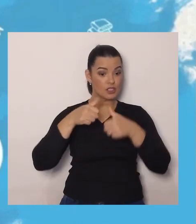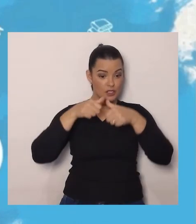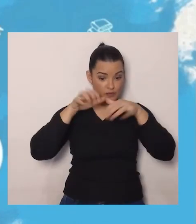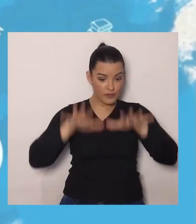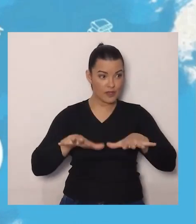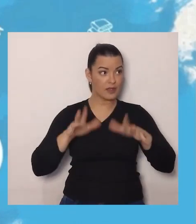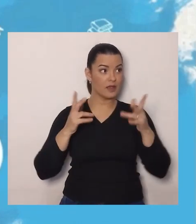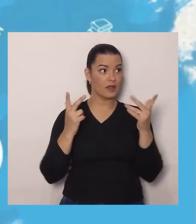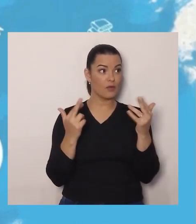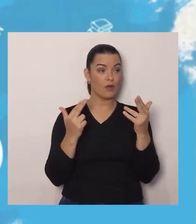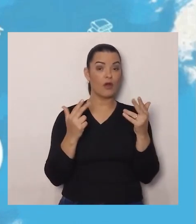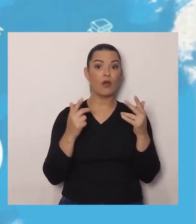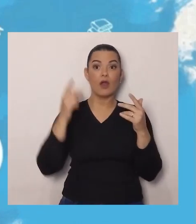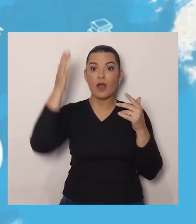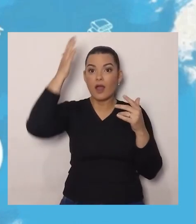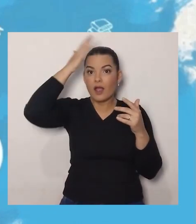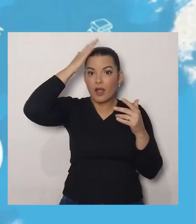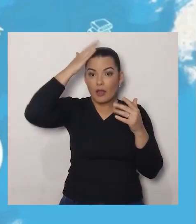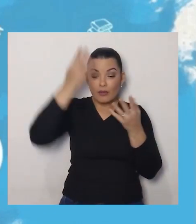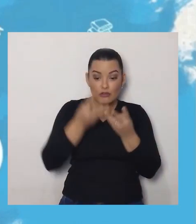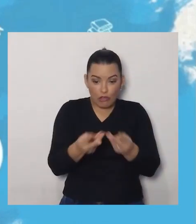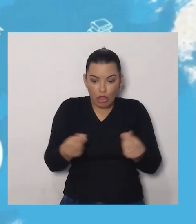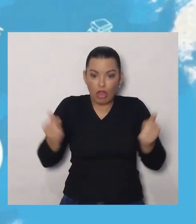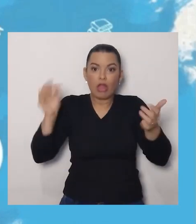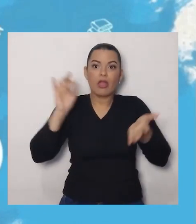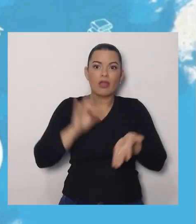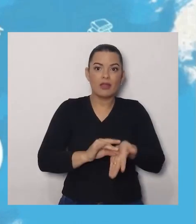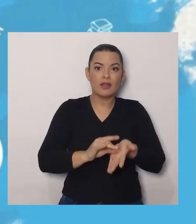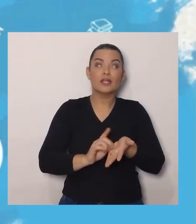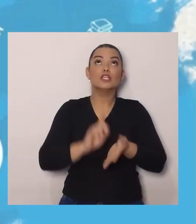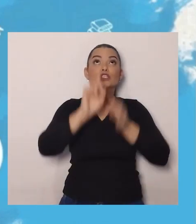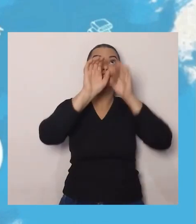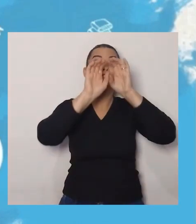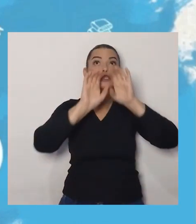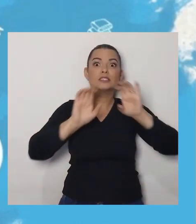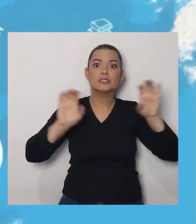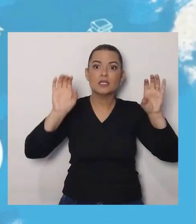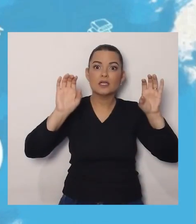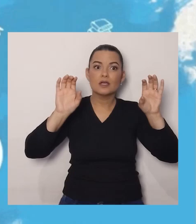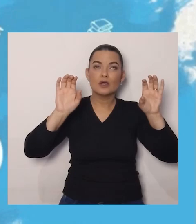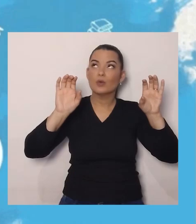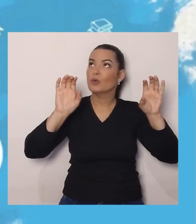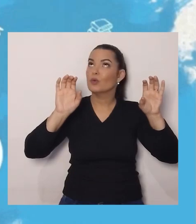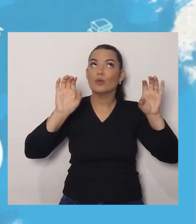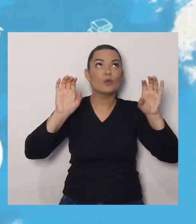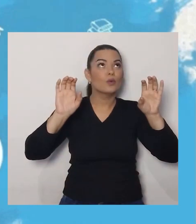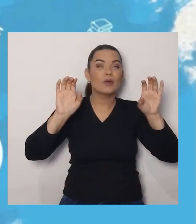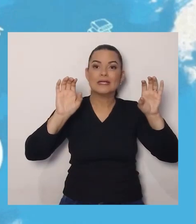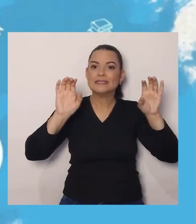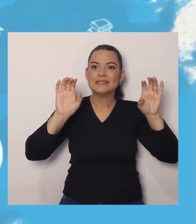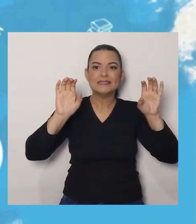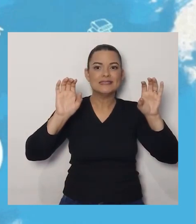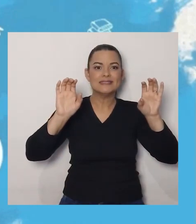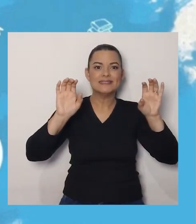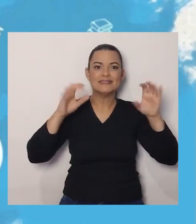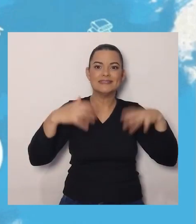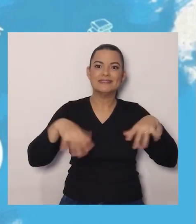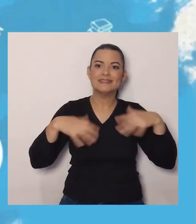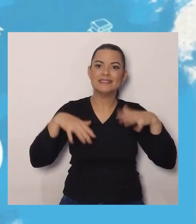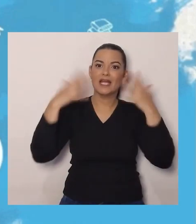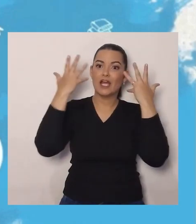nossas cabeças. E o céu? Oh, oh! E o leãozinho disse,